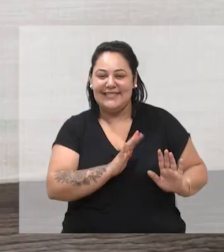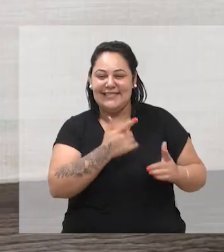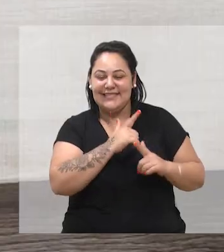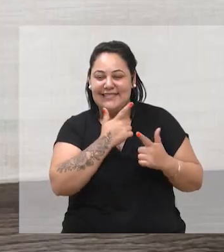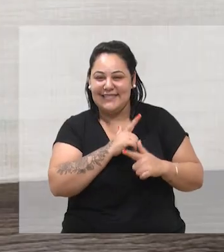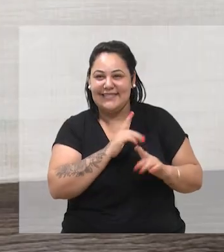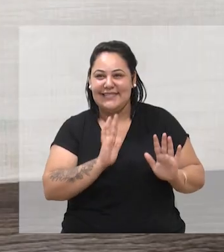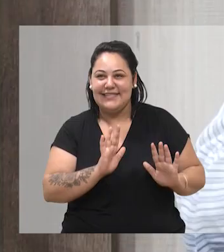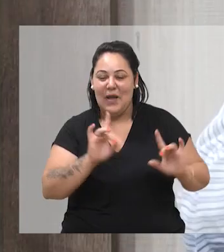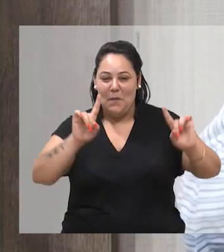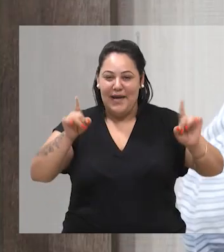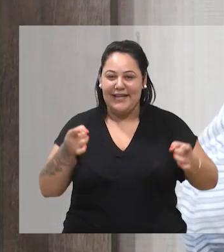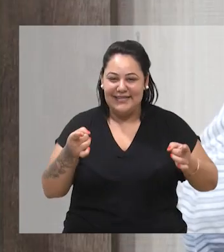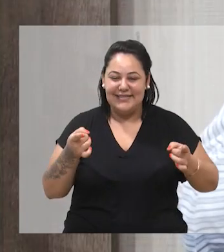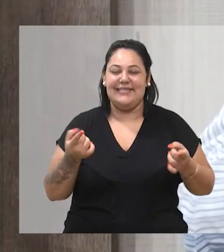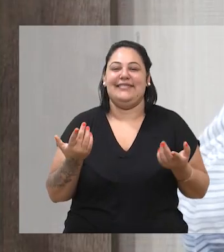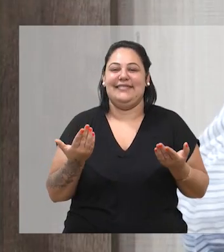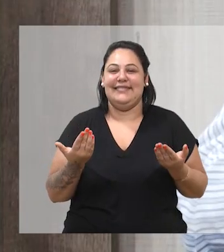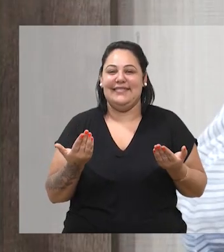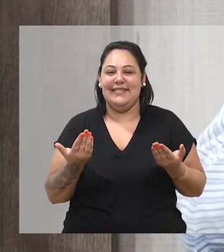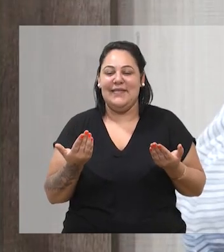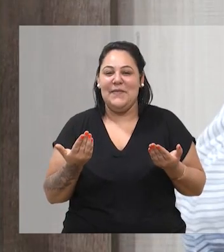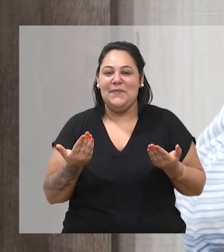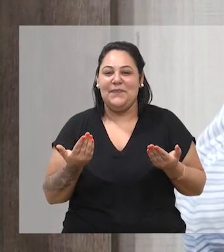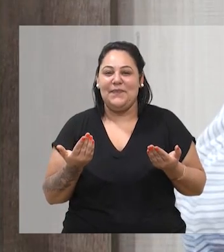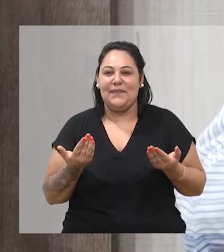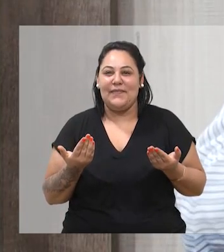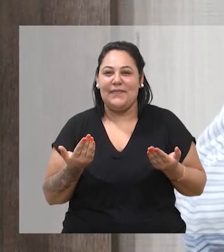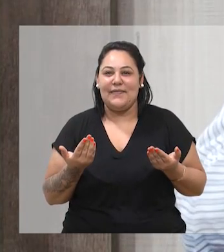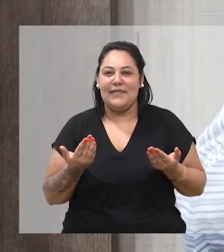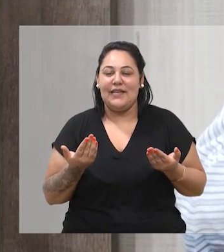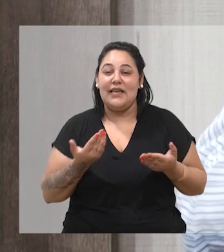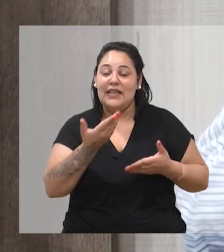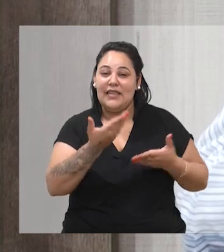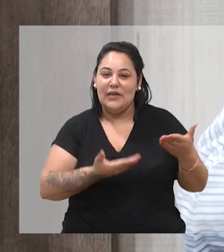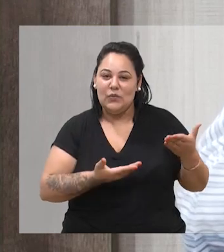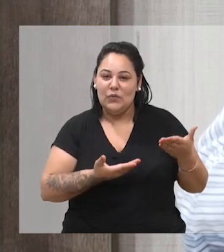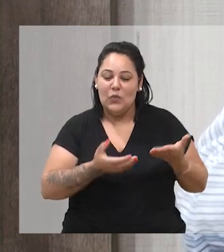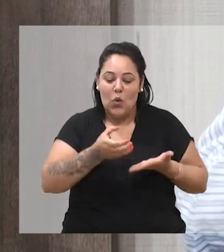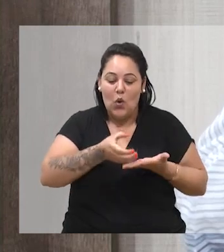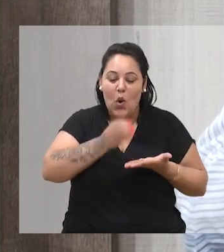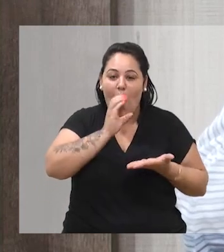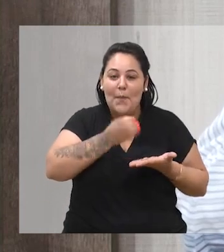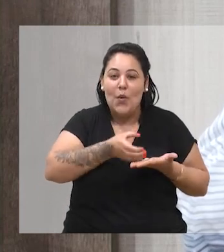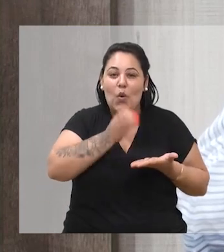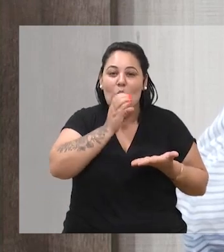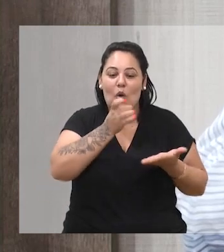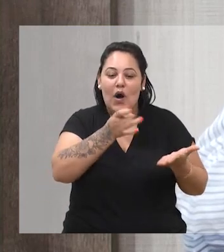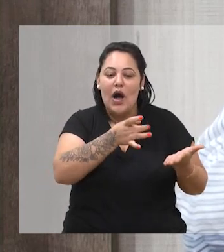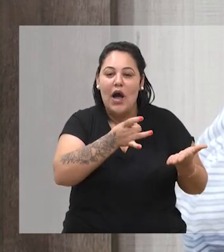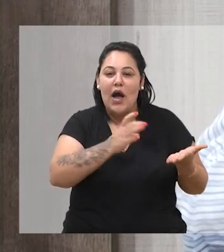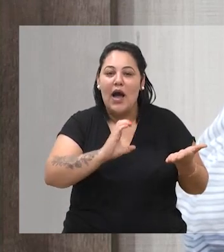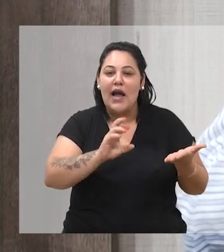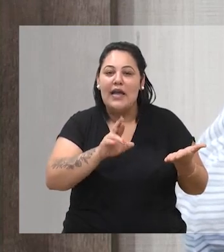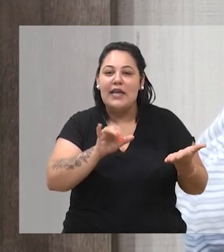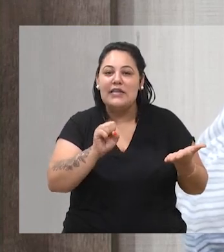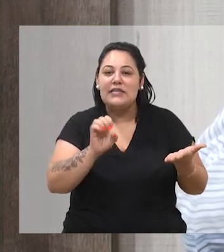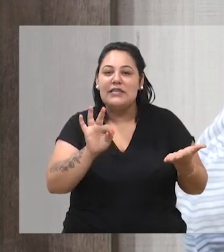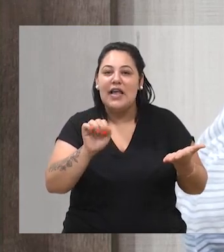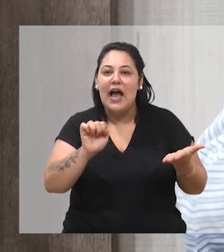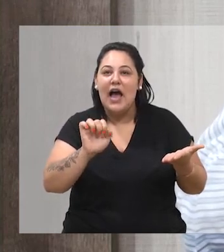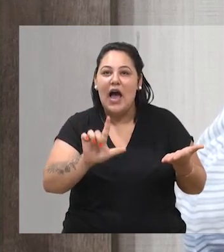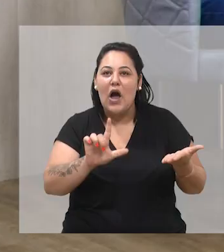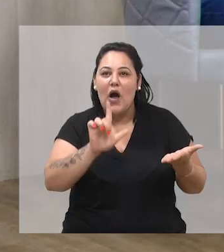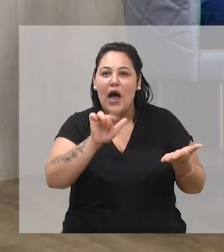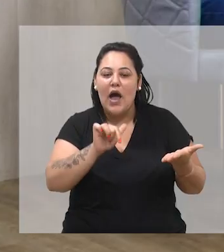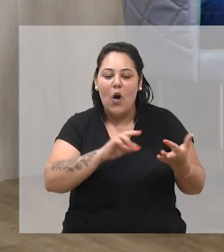Sim. Que para o escritor é algo também caro. Nossa. Porque o próprio elaboração da obra é uma briga quanto o